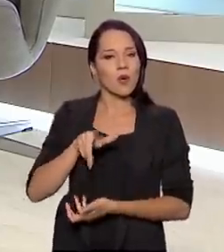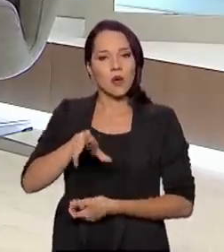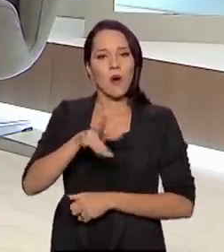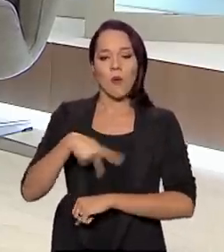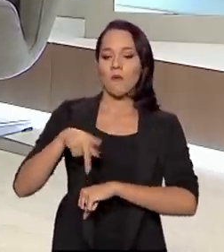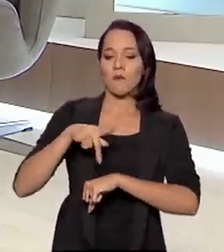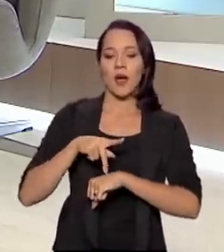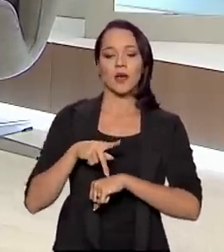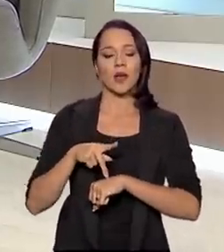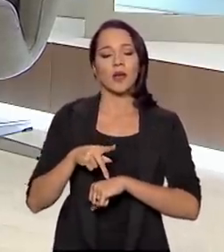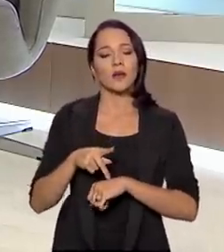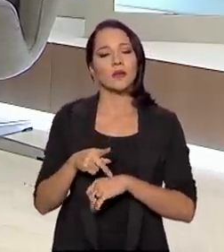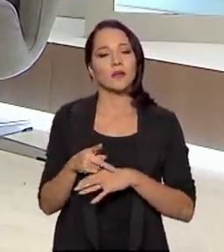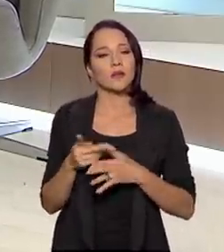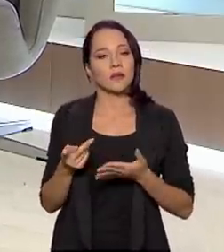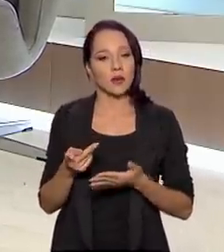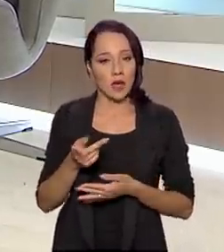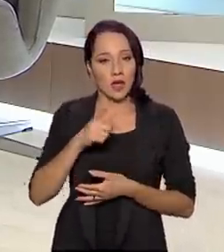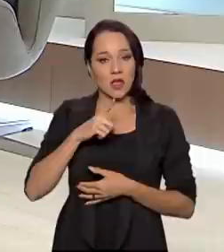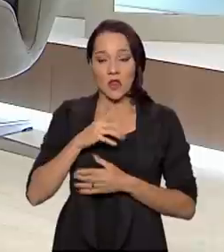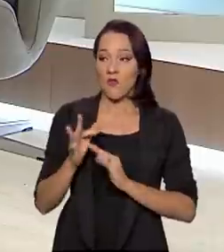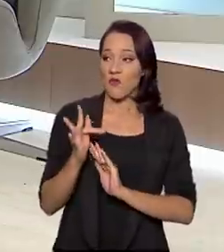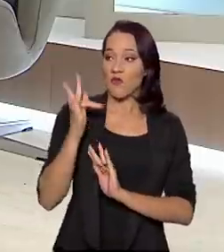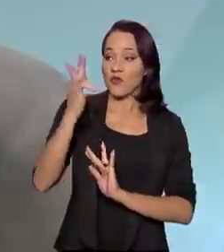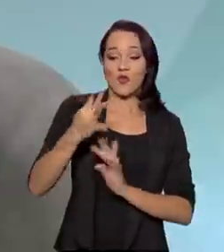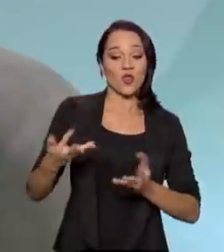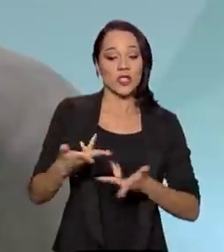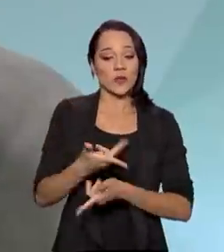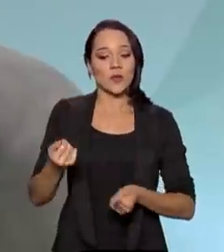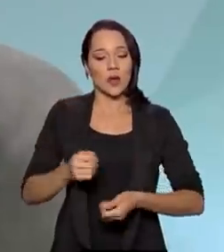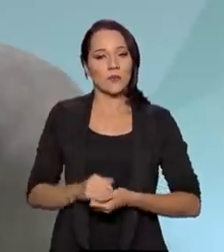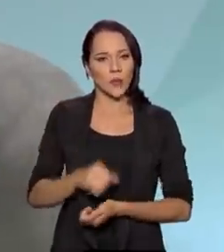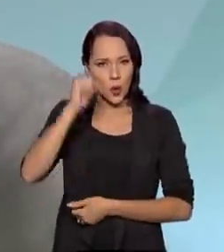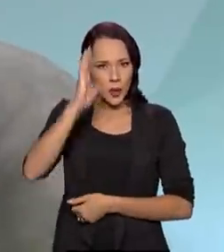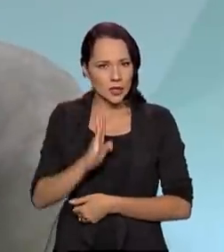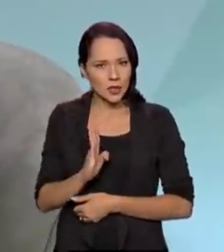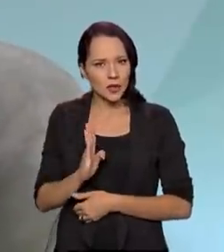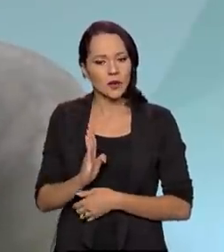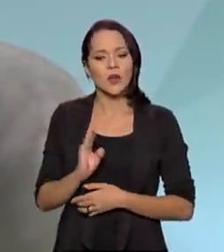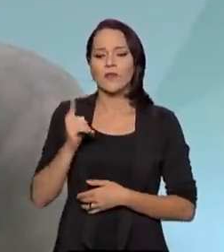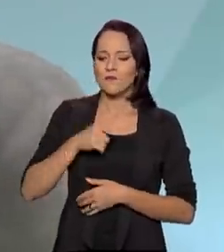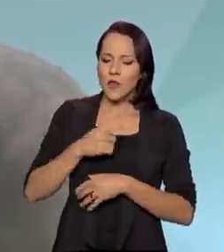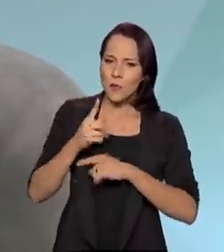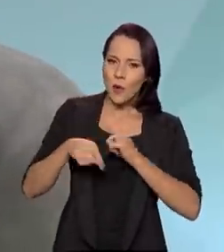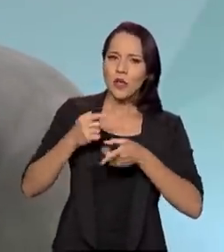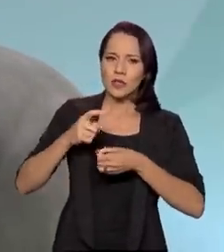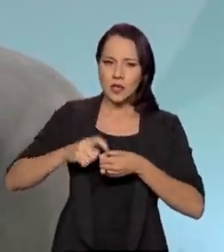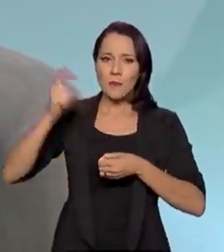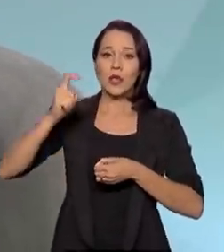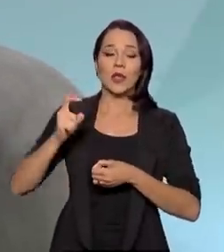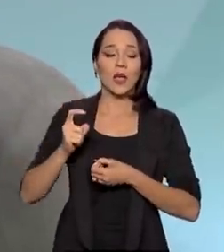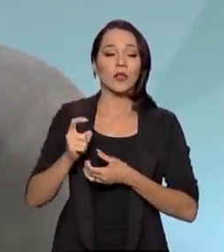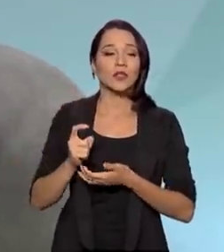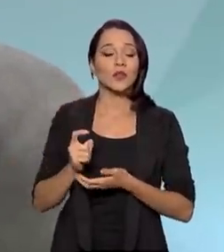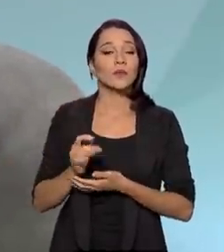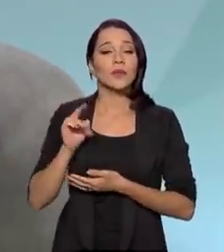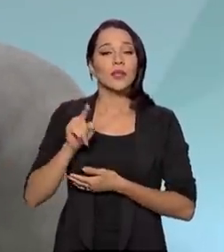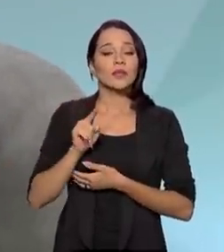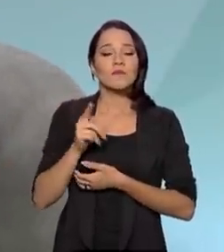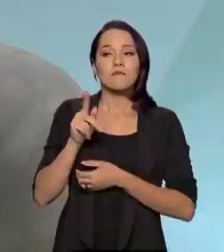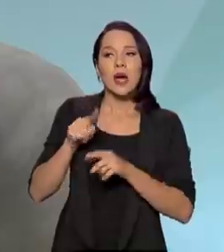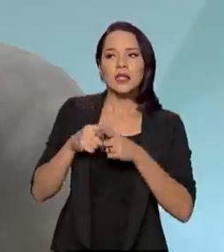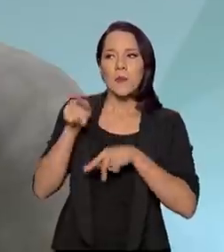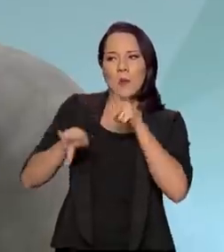país até que teria um futuro excepcional. O Brasil ficou independente sem que a sua